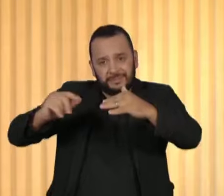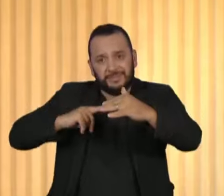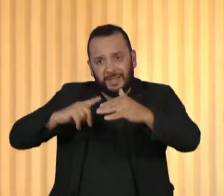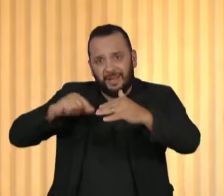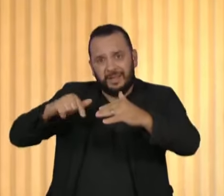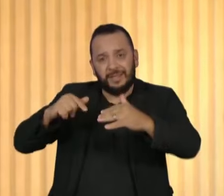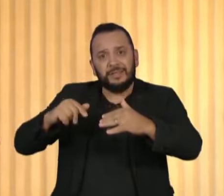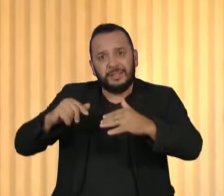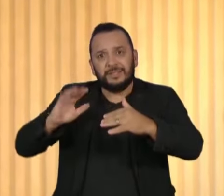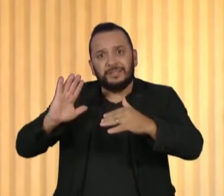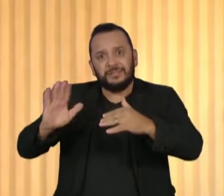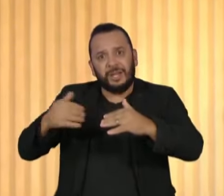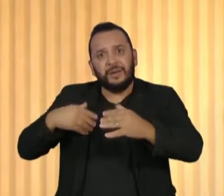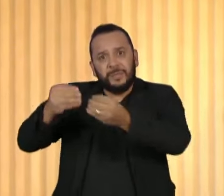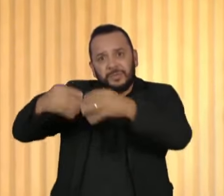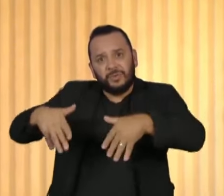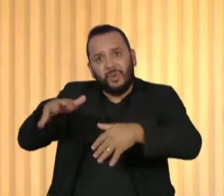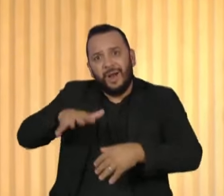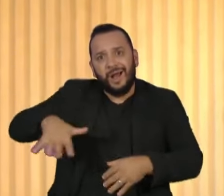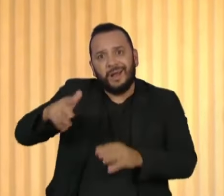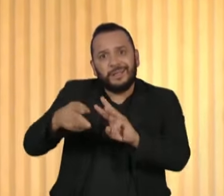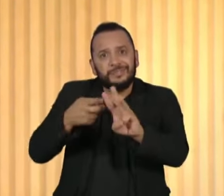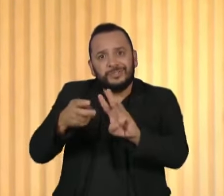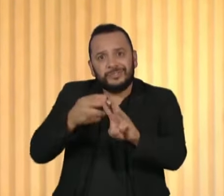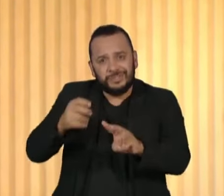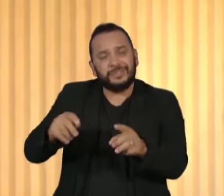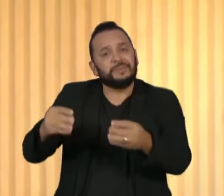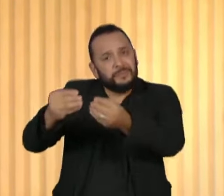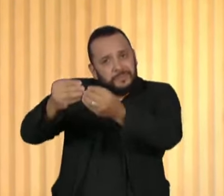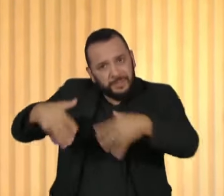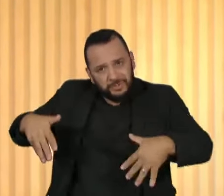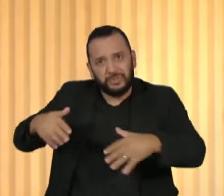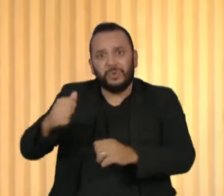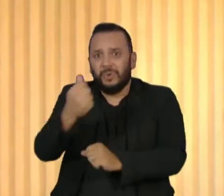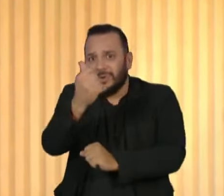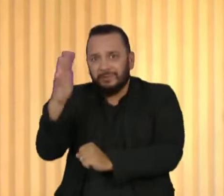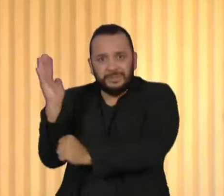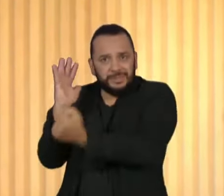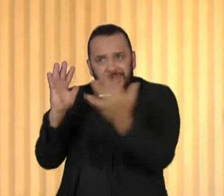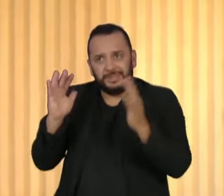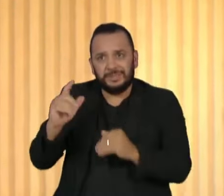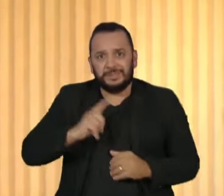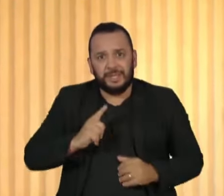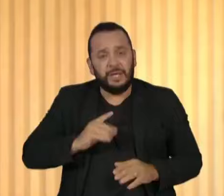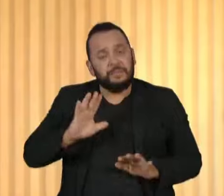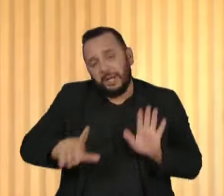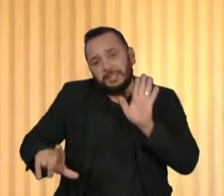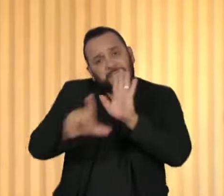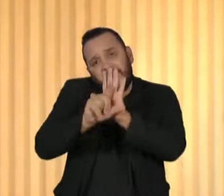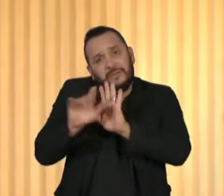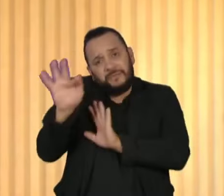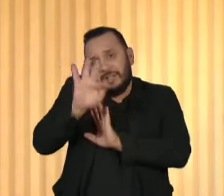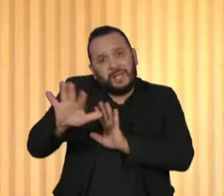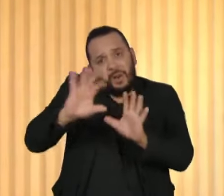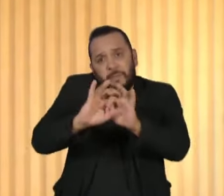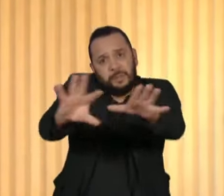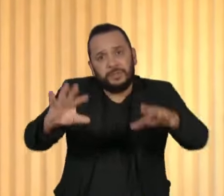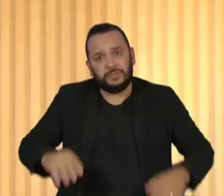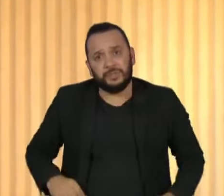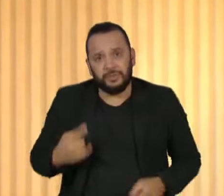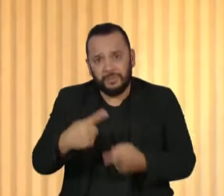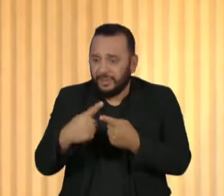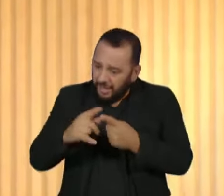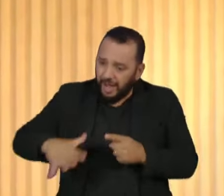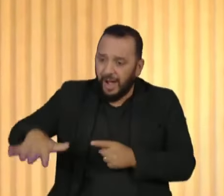comunidades indígenas com fortíssimo impacto ambiental e de acordo com a legislação federal. Por quê? Porque a área de